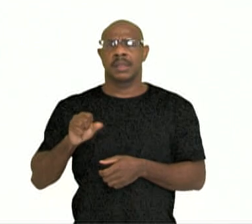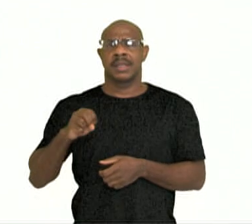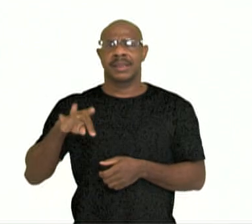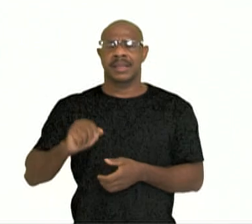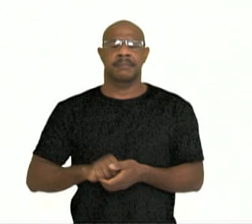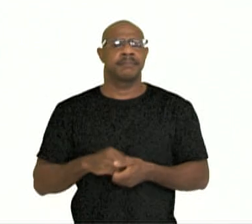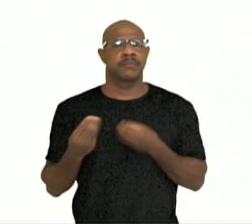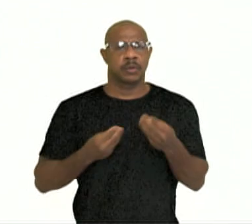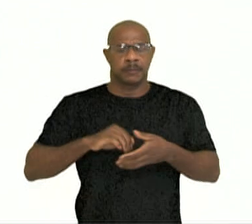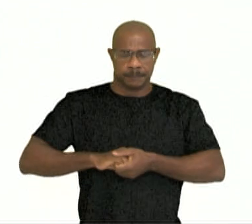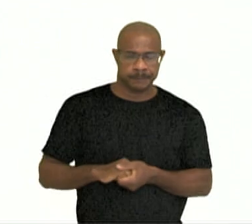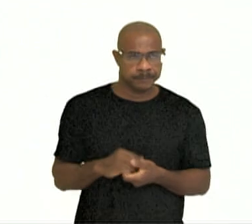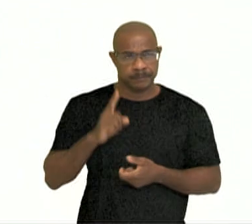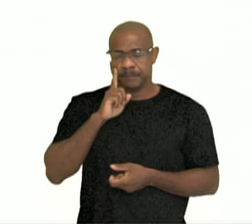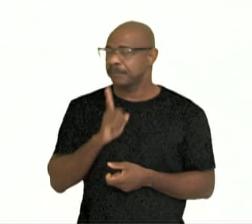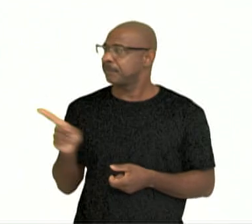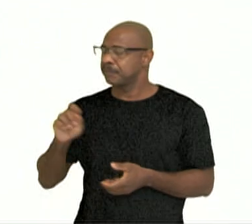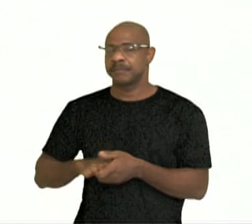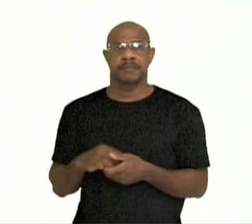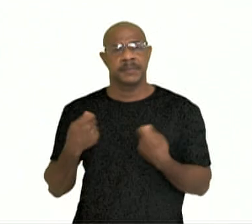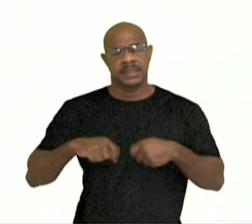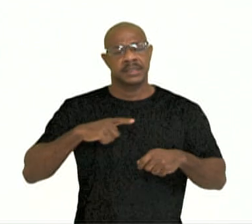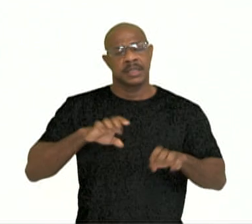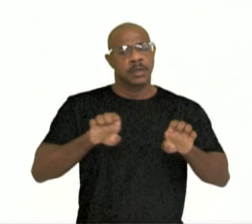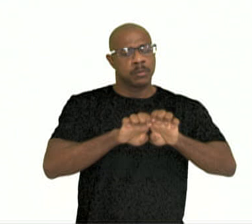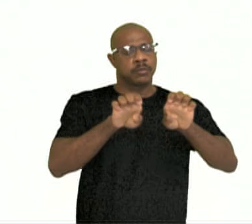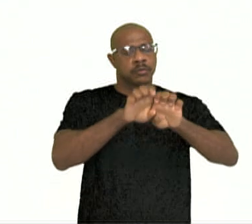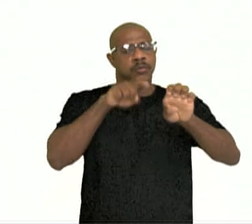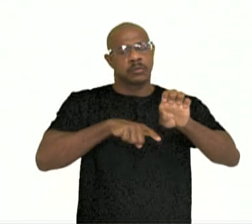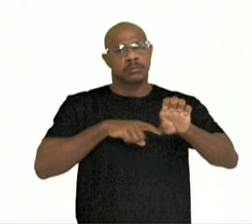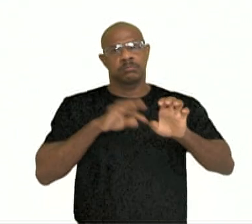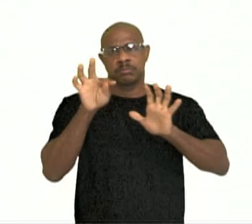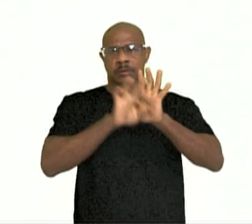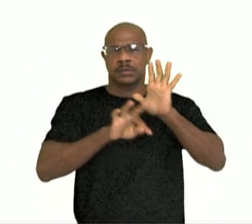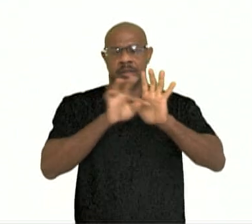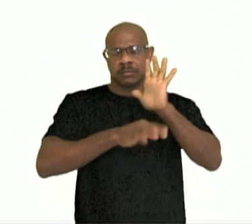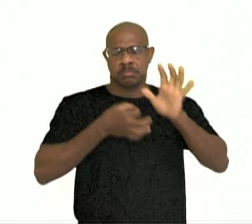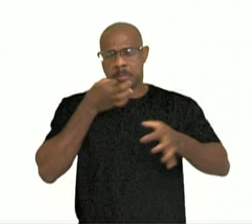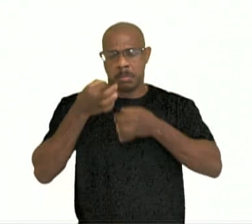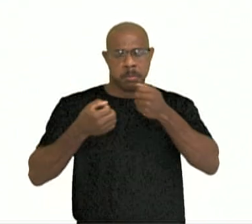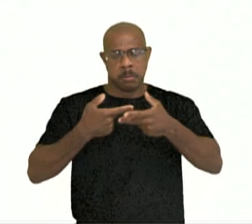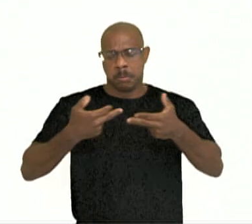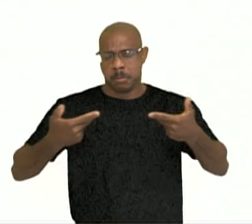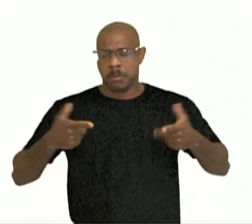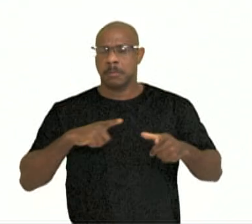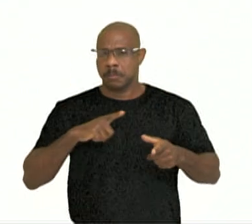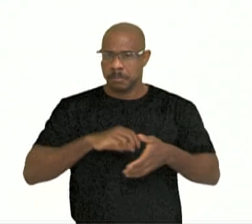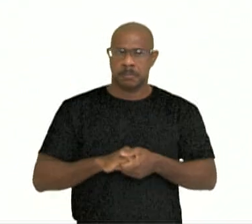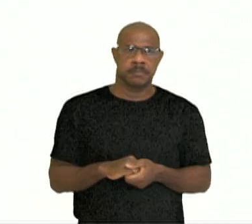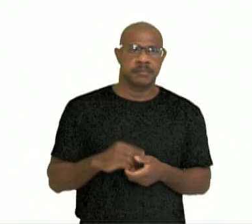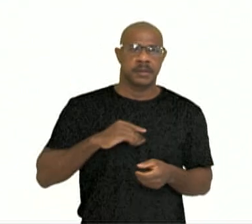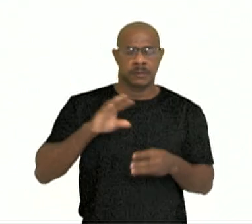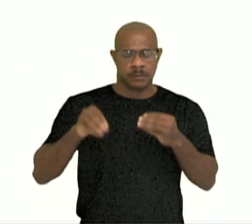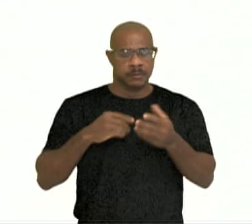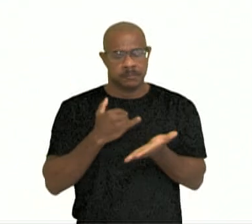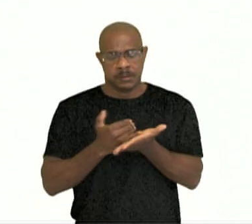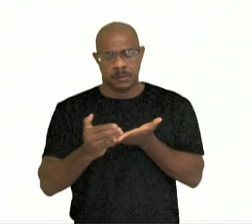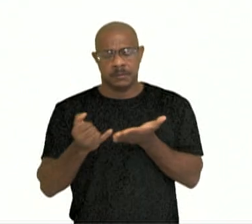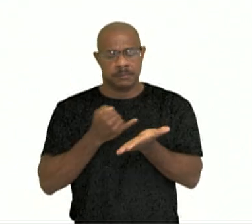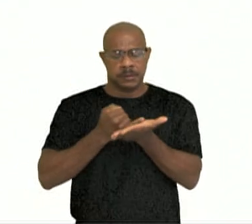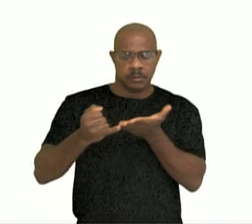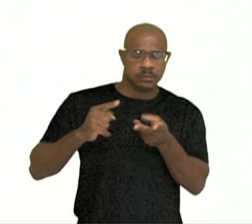O artigo de opinião deve ter a estrutura de um texto dissertativo argumentativo, ou seja, introdução,